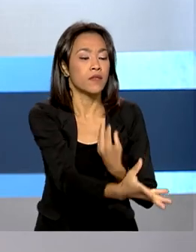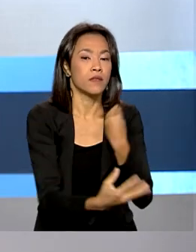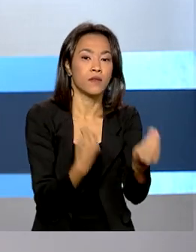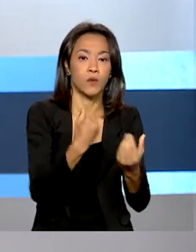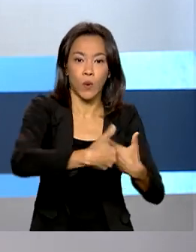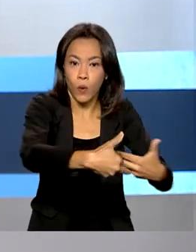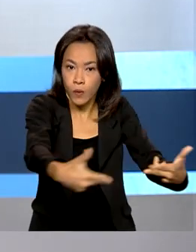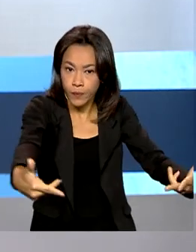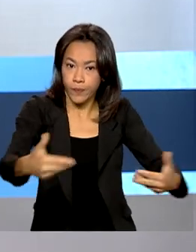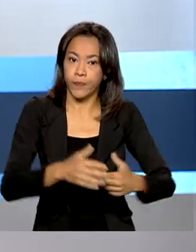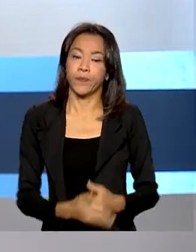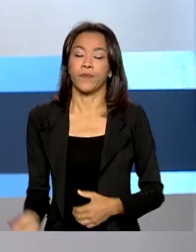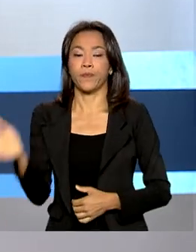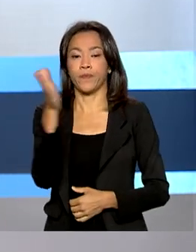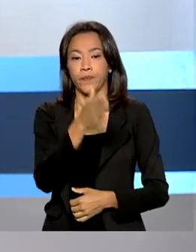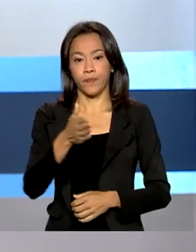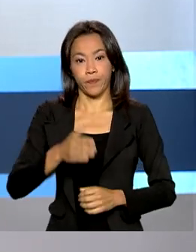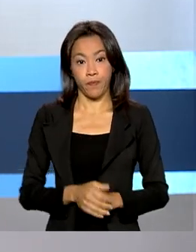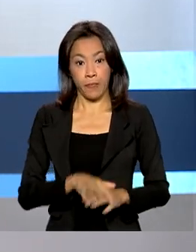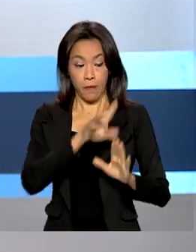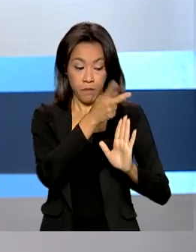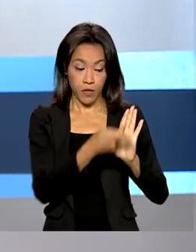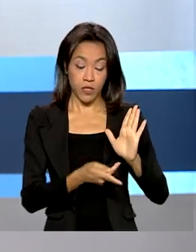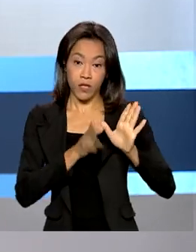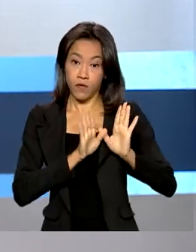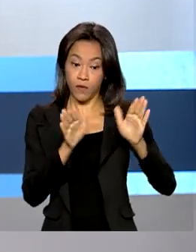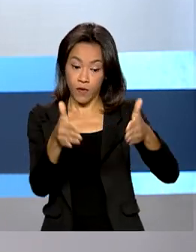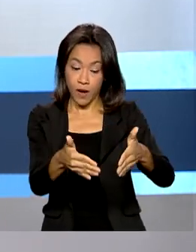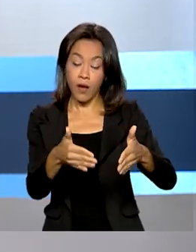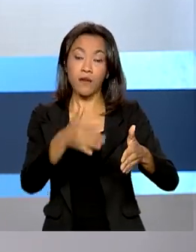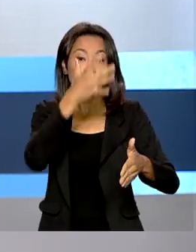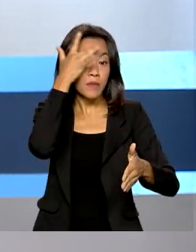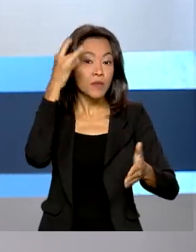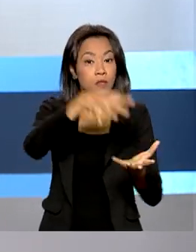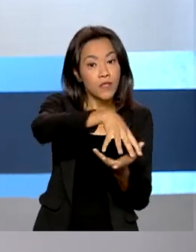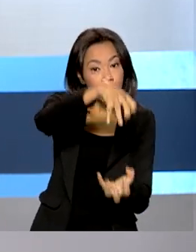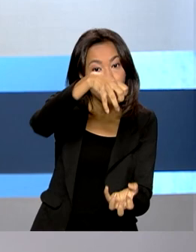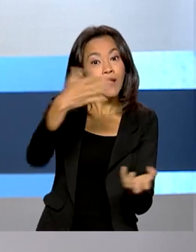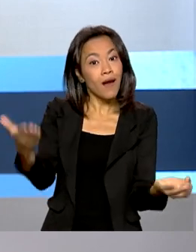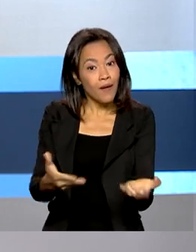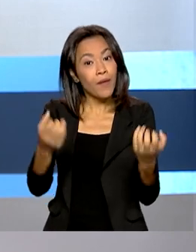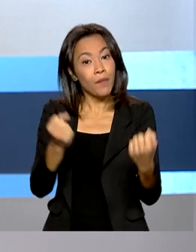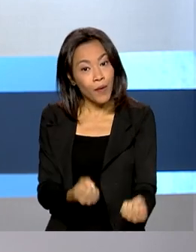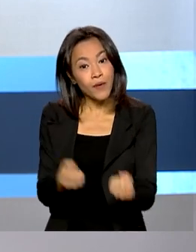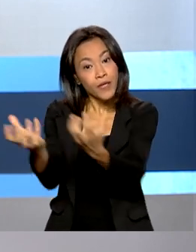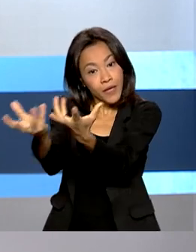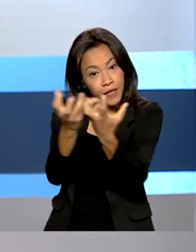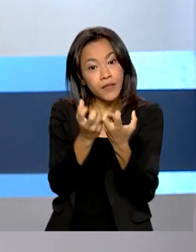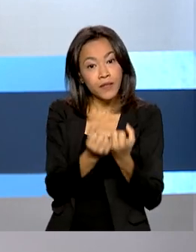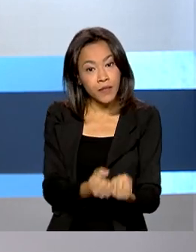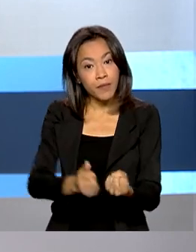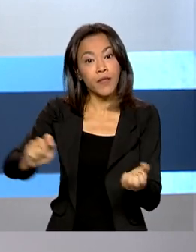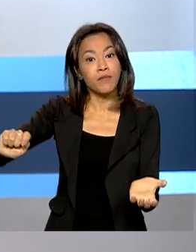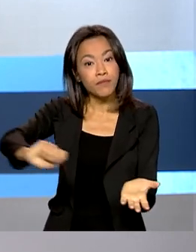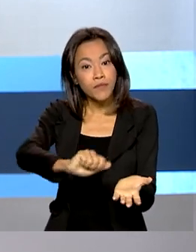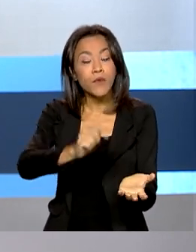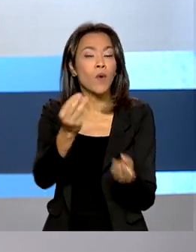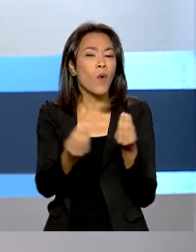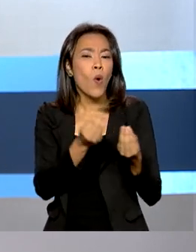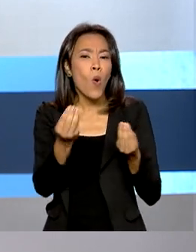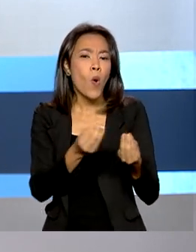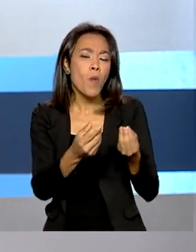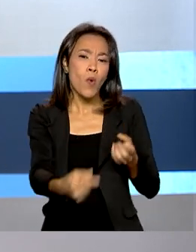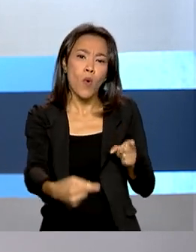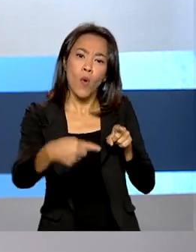Projetos voltados à terceira idade agora podem receber doações feitas pelos contribuintes por meio de um convênio